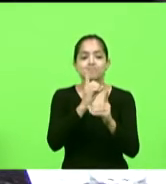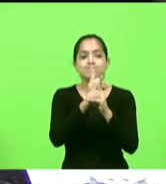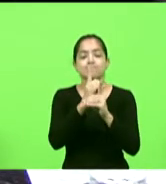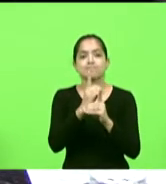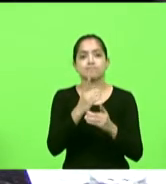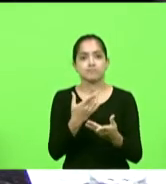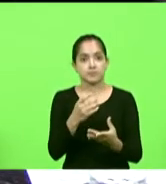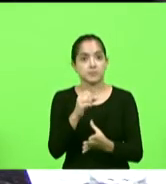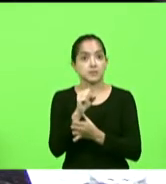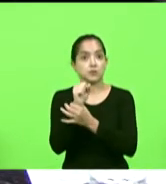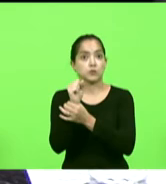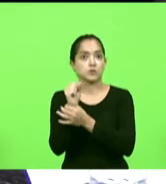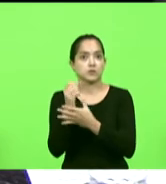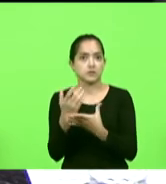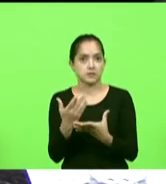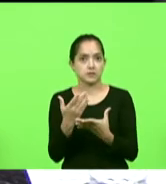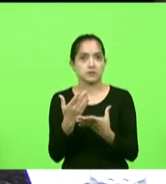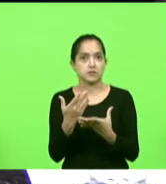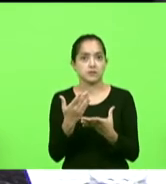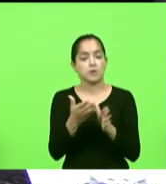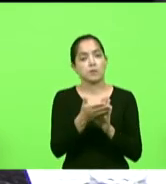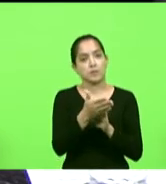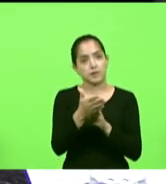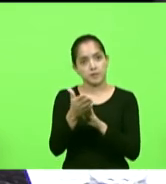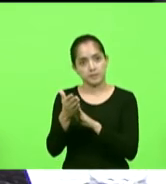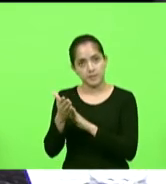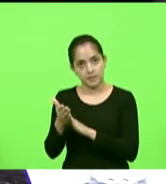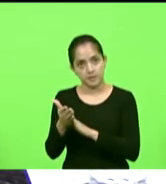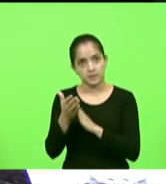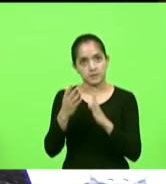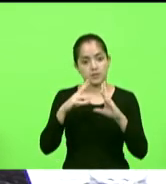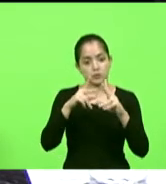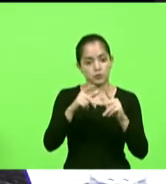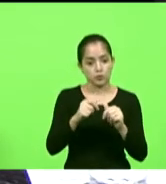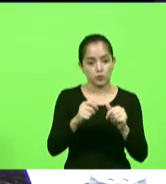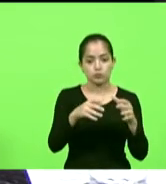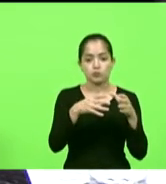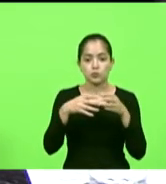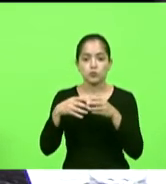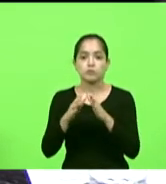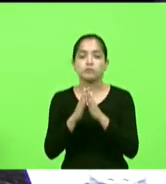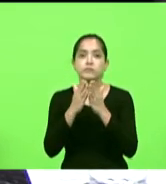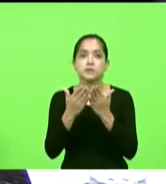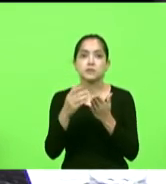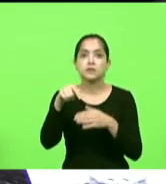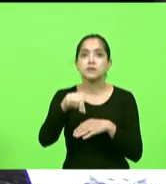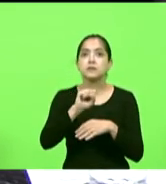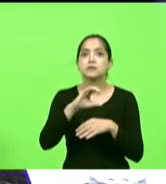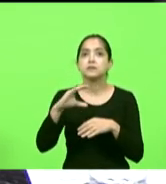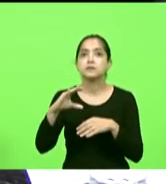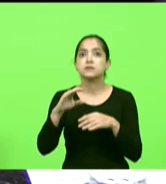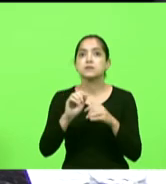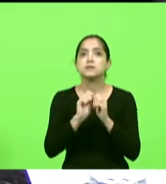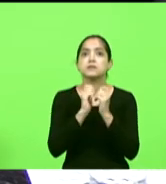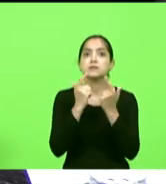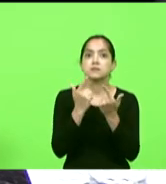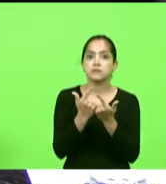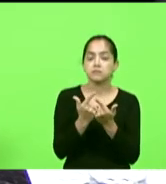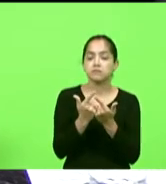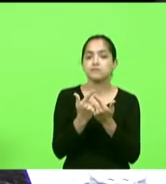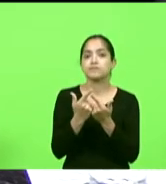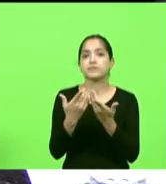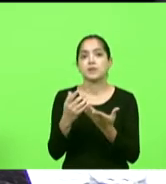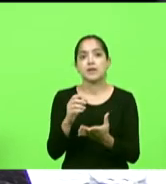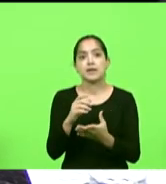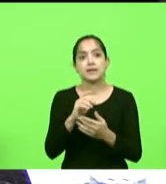dentro das igrejas ali então quero parabenizar não só o senhor toda a bancada evangélica dessa casa que são extremamente aguerridos na